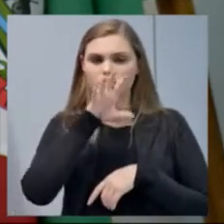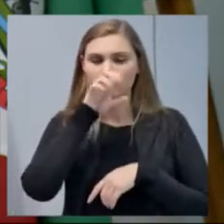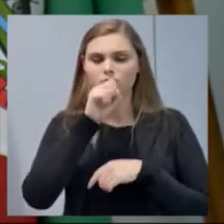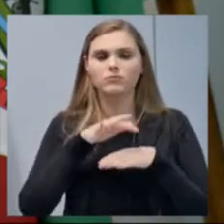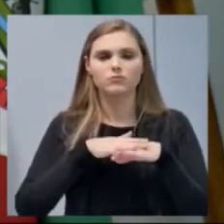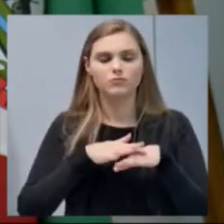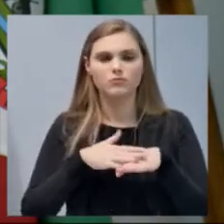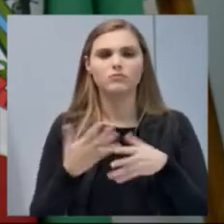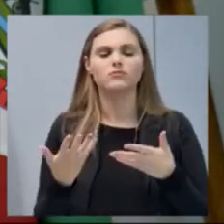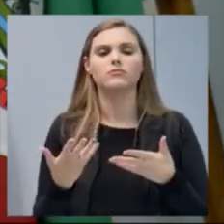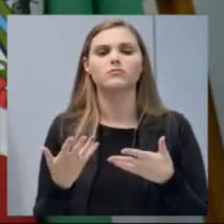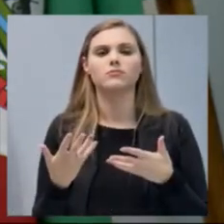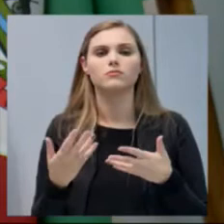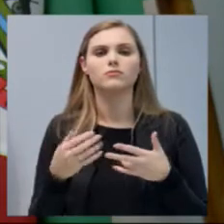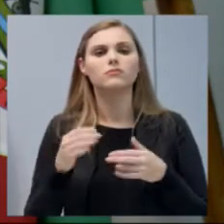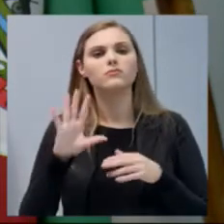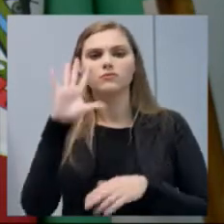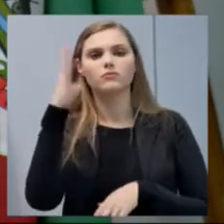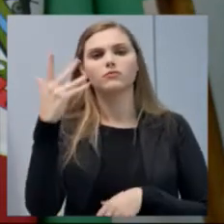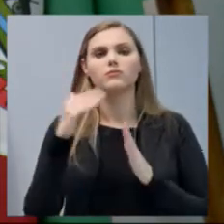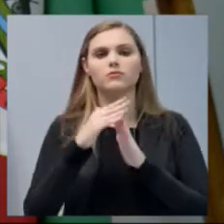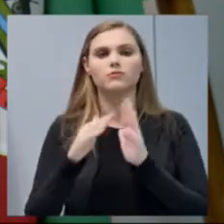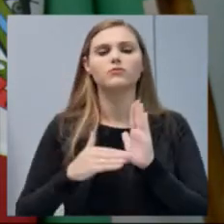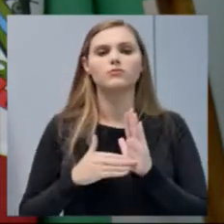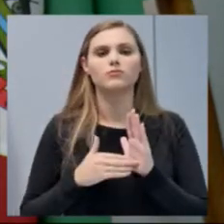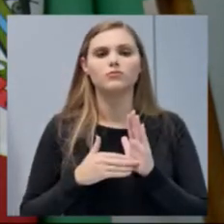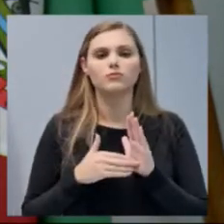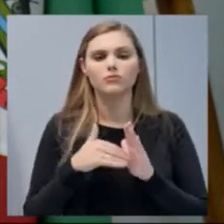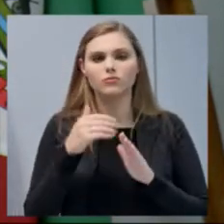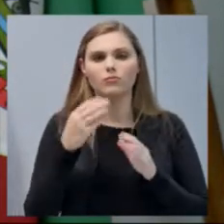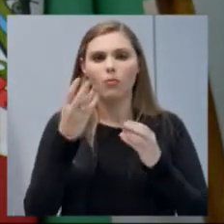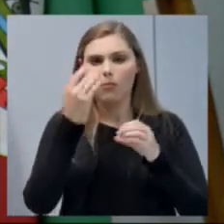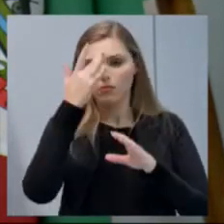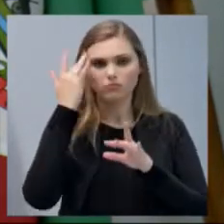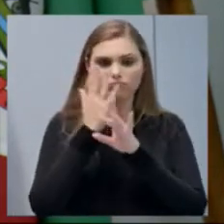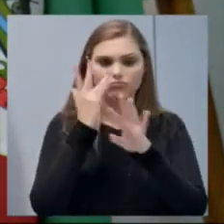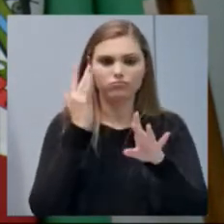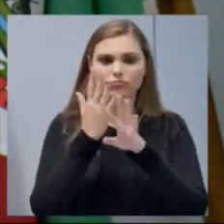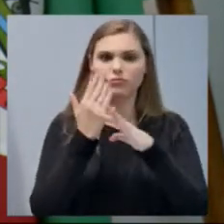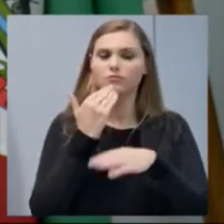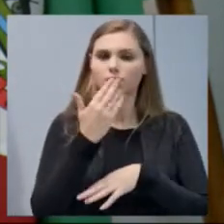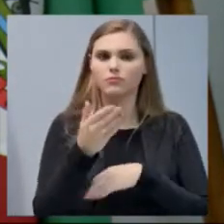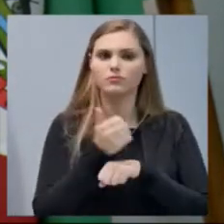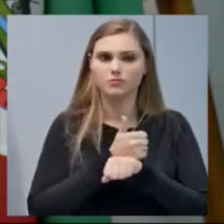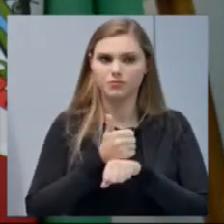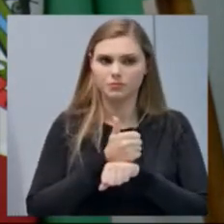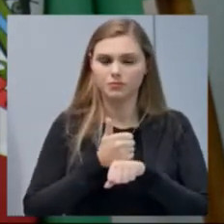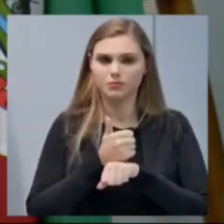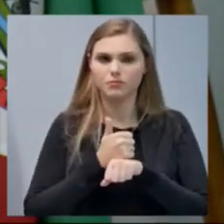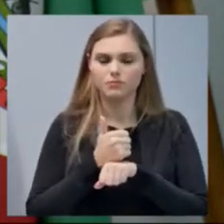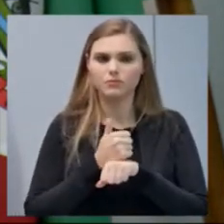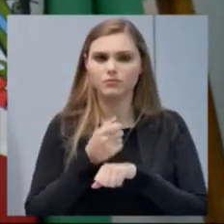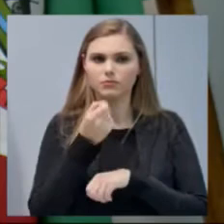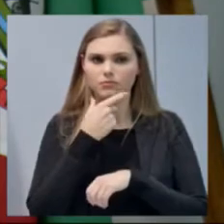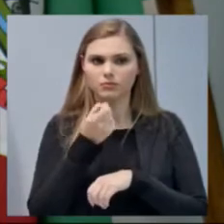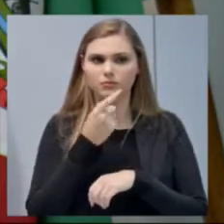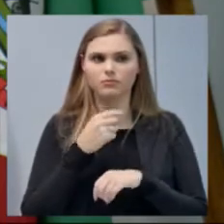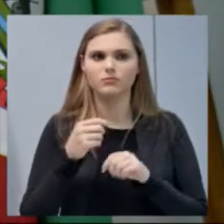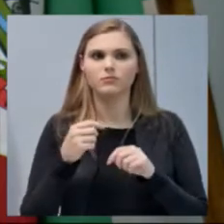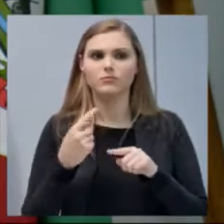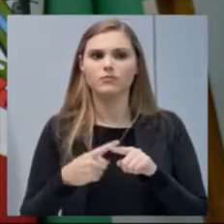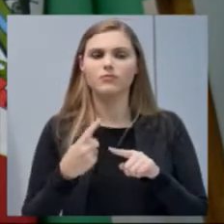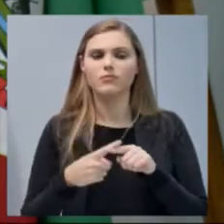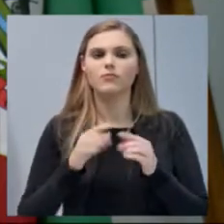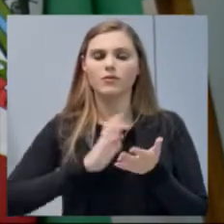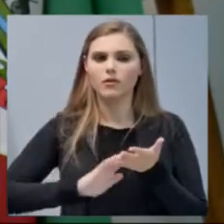então acaba acontecendo toda aquela demanda que está havendo lá. Mas eu acredito que, com a sensibilidade do prefeito, da secretária, de toda a